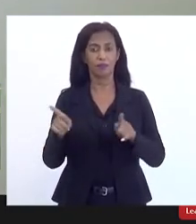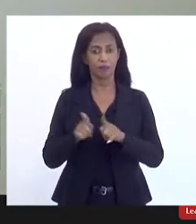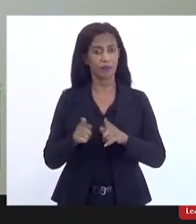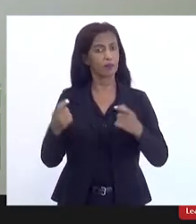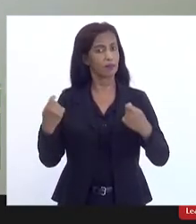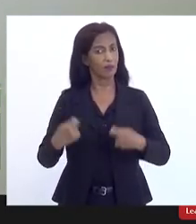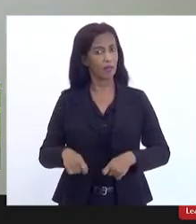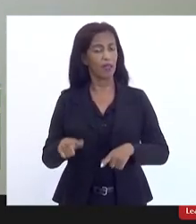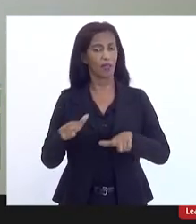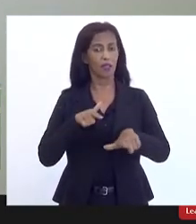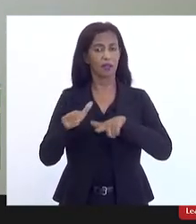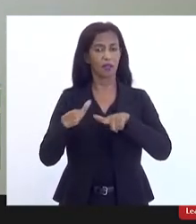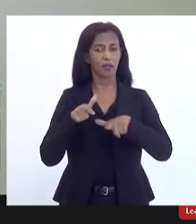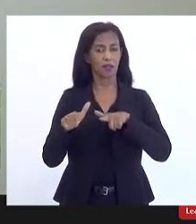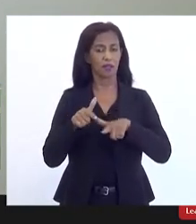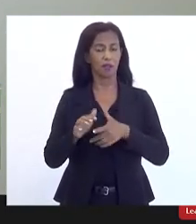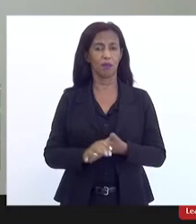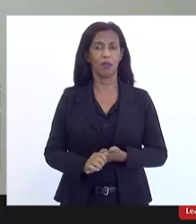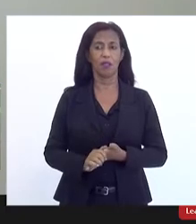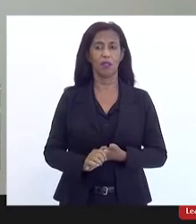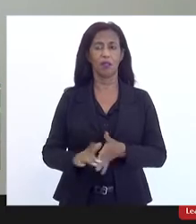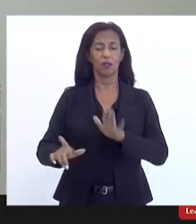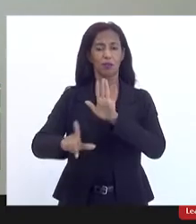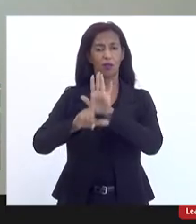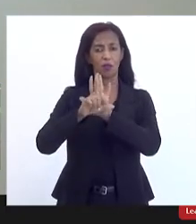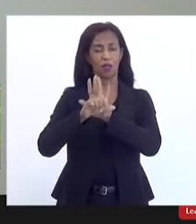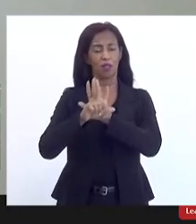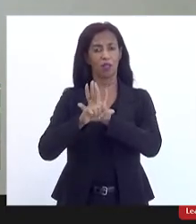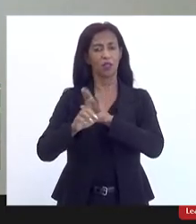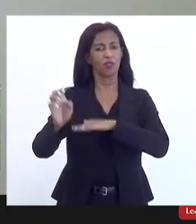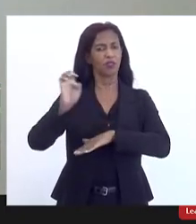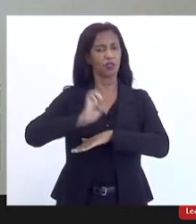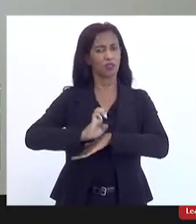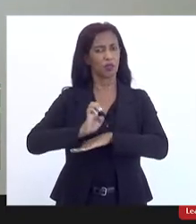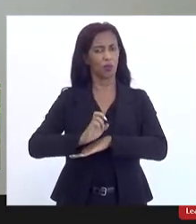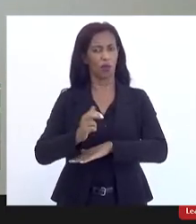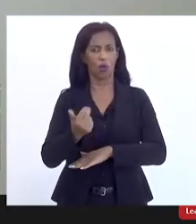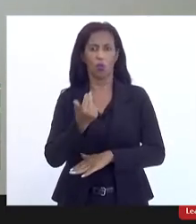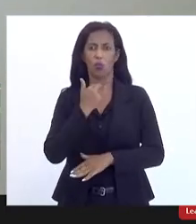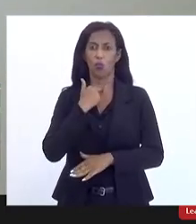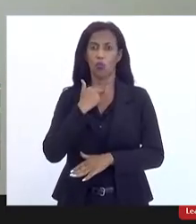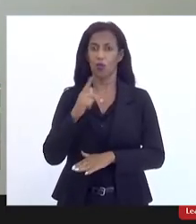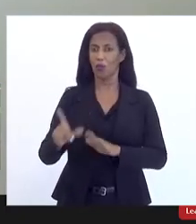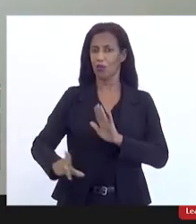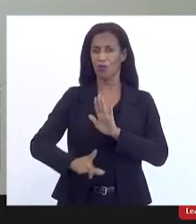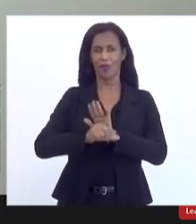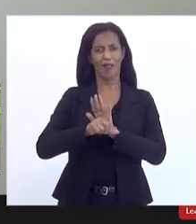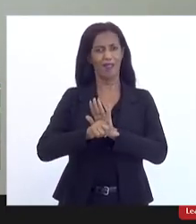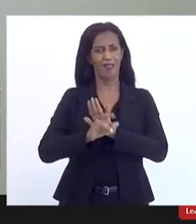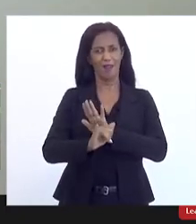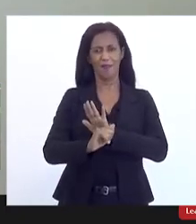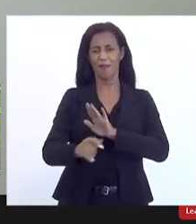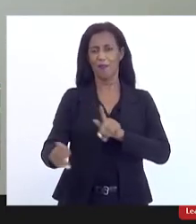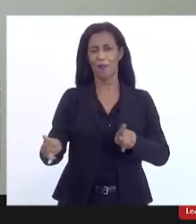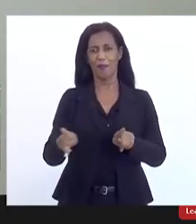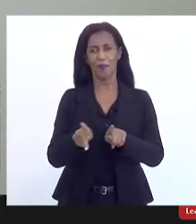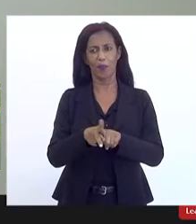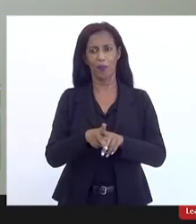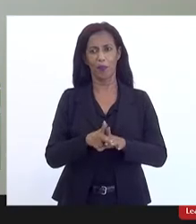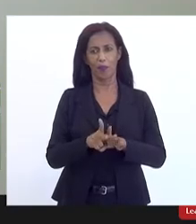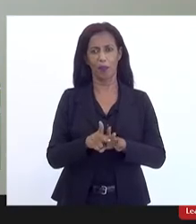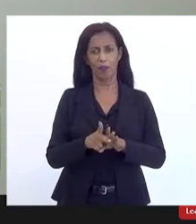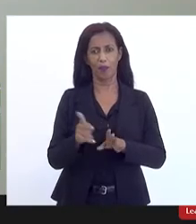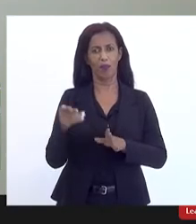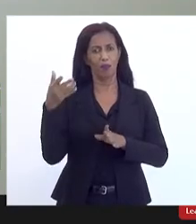deveria trabalhar na perspectiva de uma legislação estadual nós não temos uma legislação estadual que trata desse